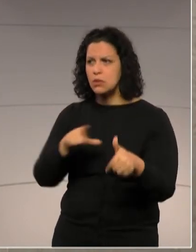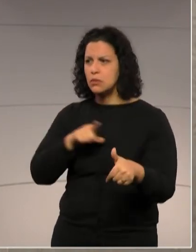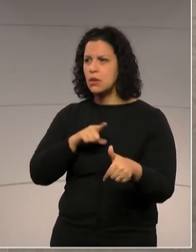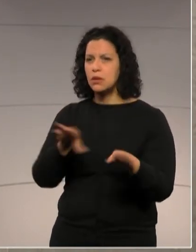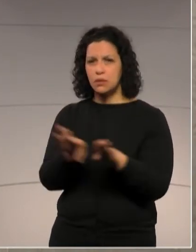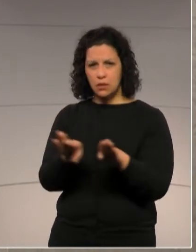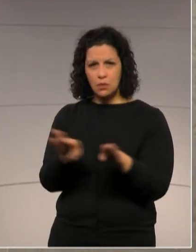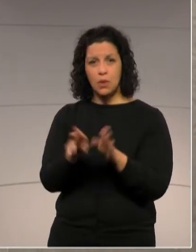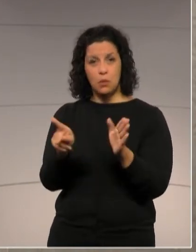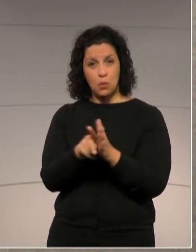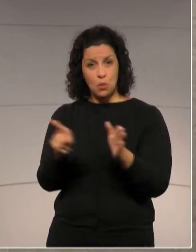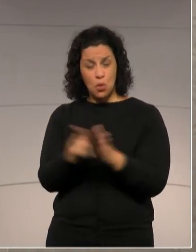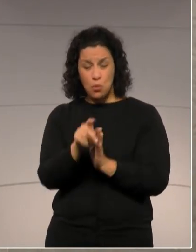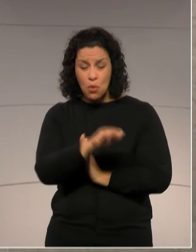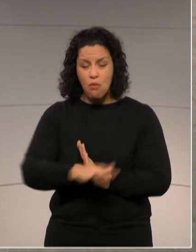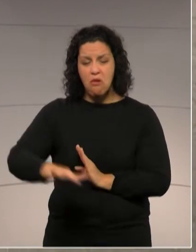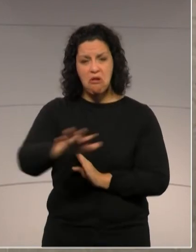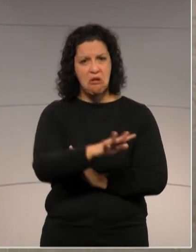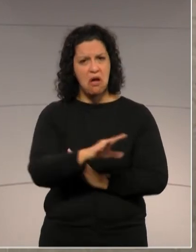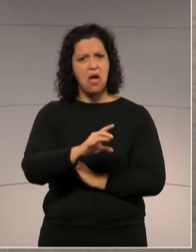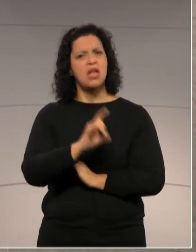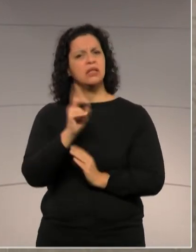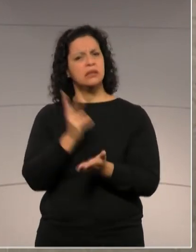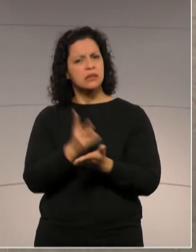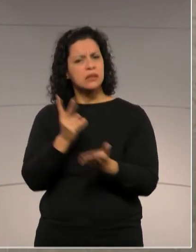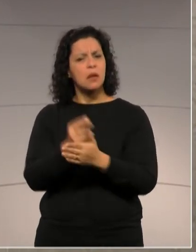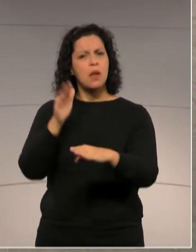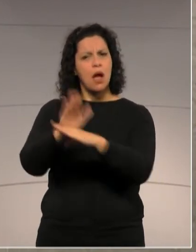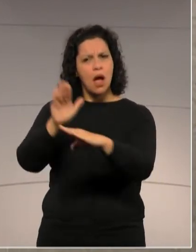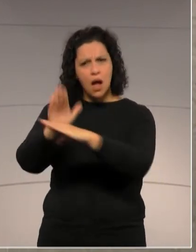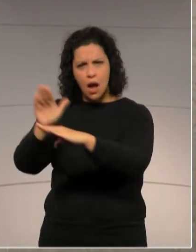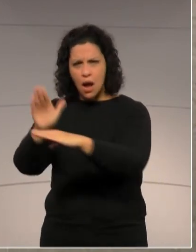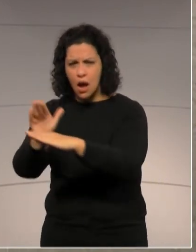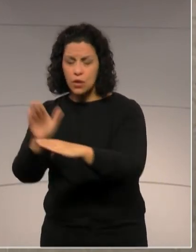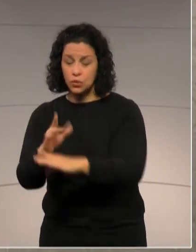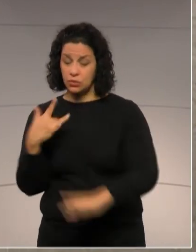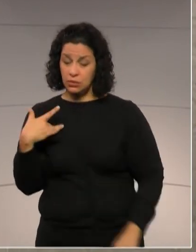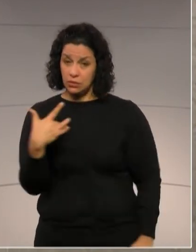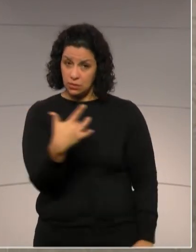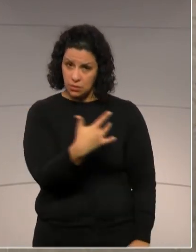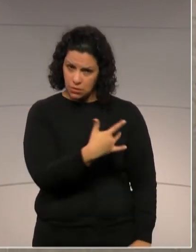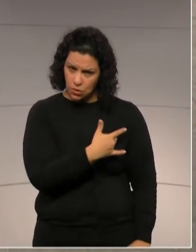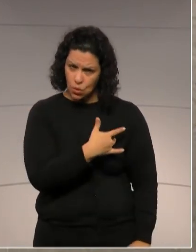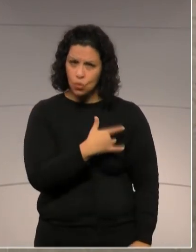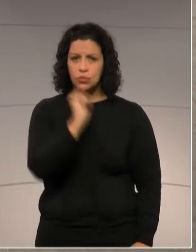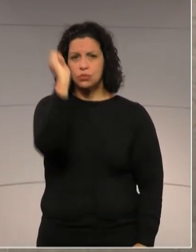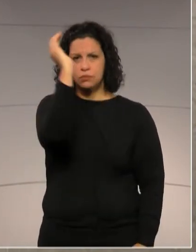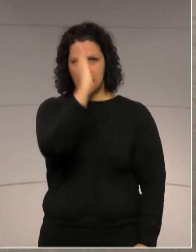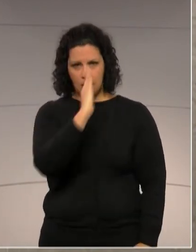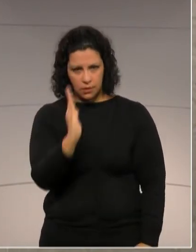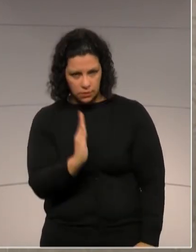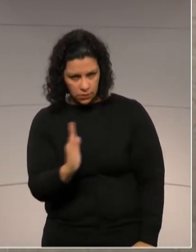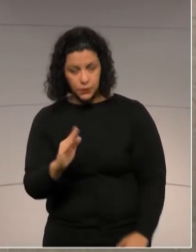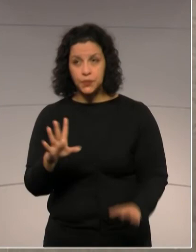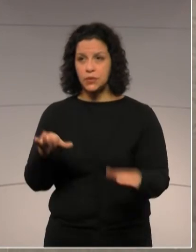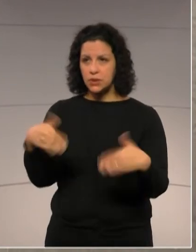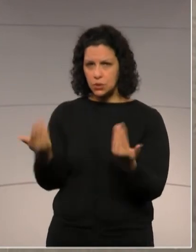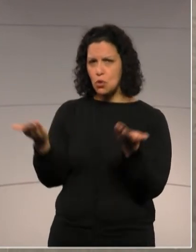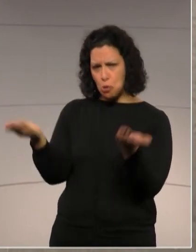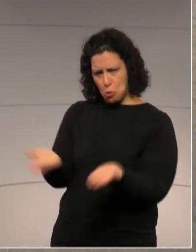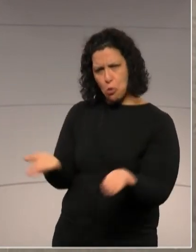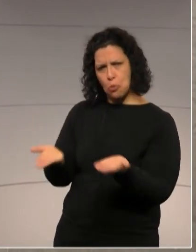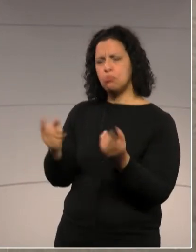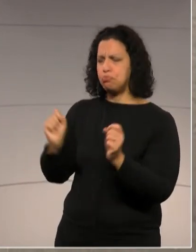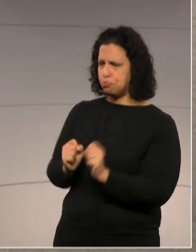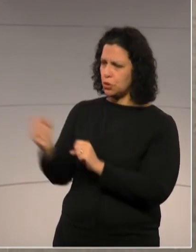ganhando espaço a cada dia e colaborado muito com a saúde dos brasileiros. Então, passa a